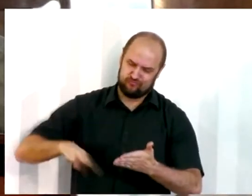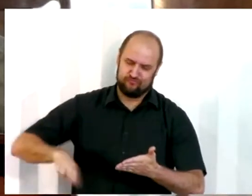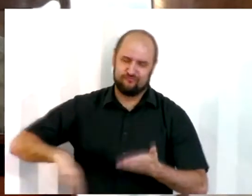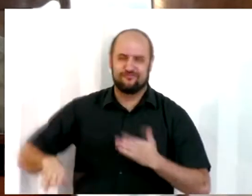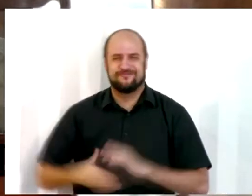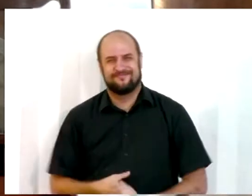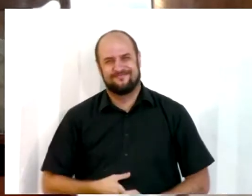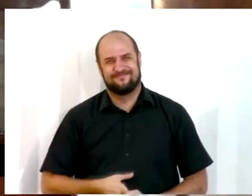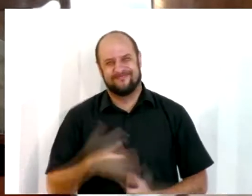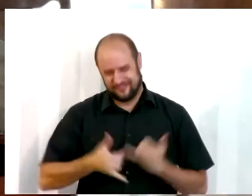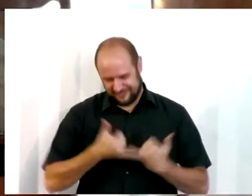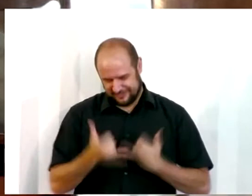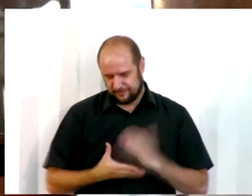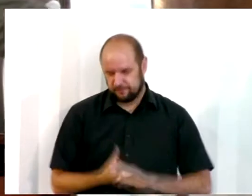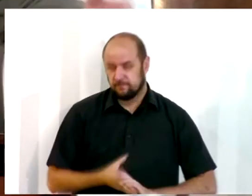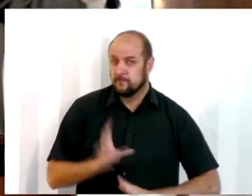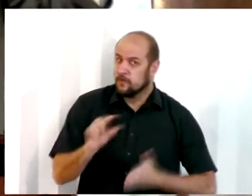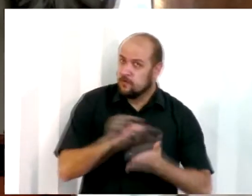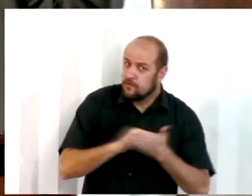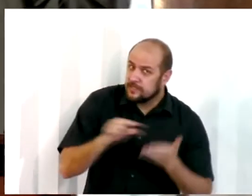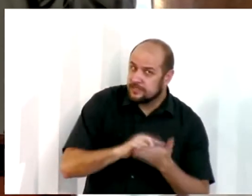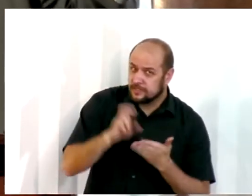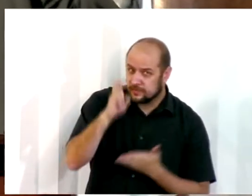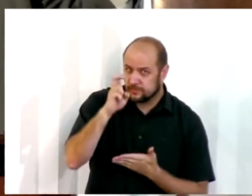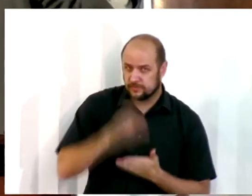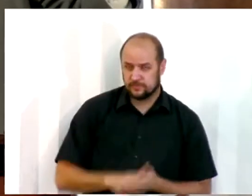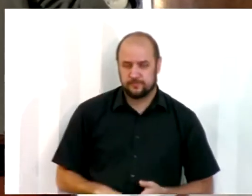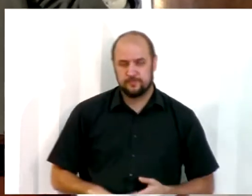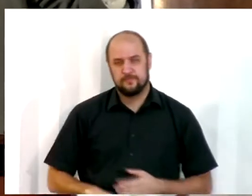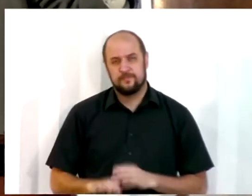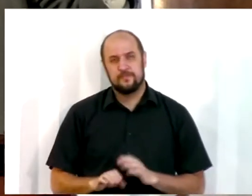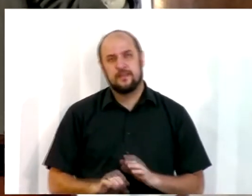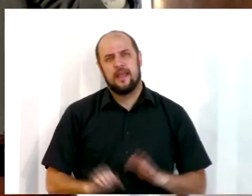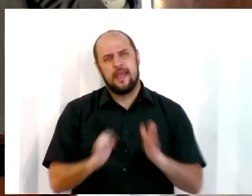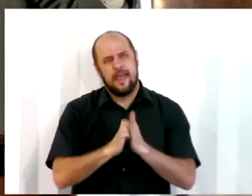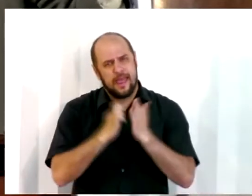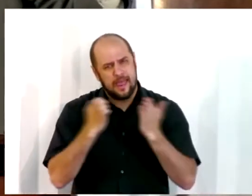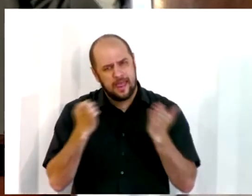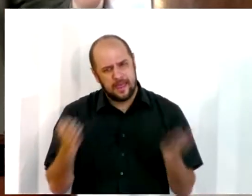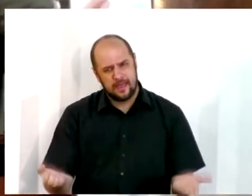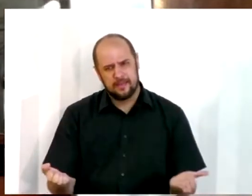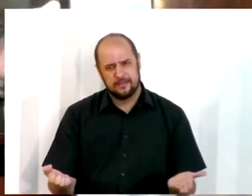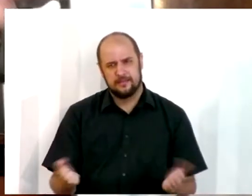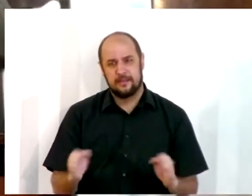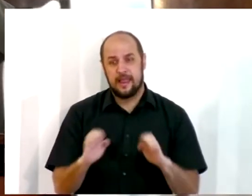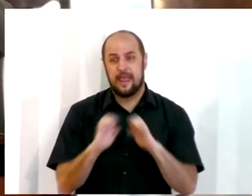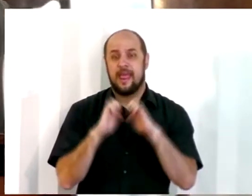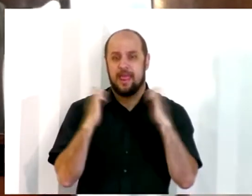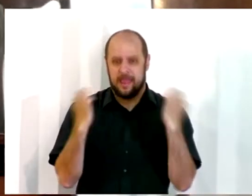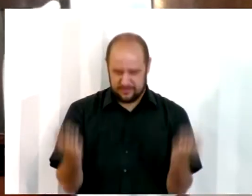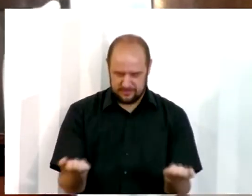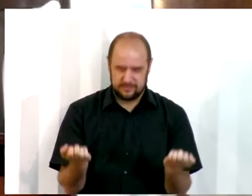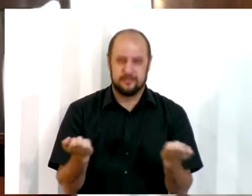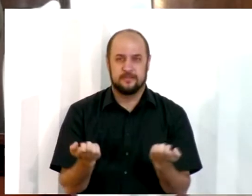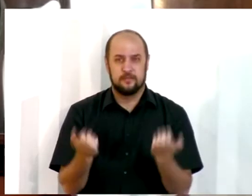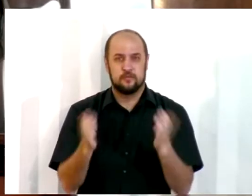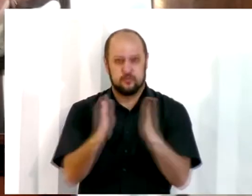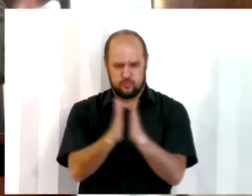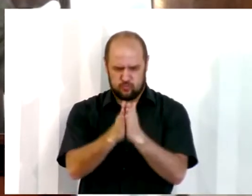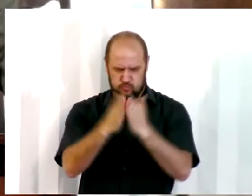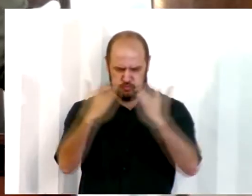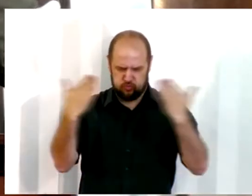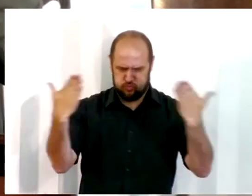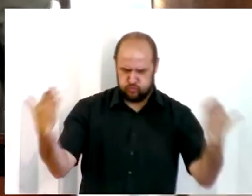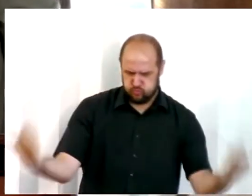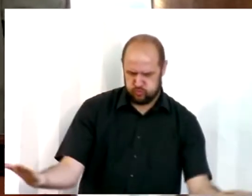Verso 5. Esdras vai abrir o livro à vista de todo o povo, porque estava acima dele, conforme eu disse, num púlpito